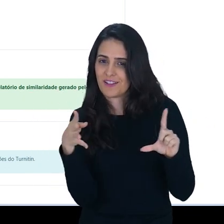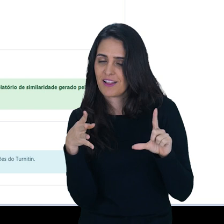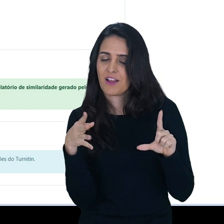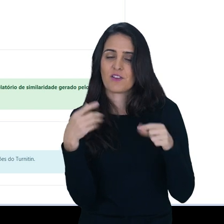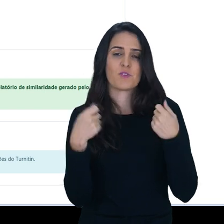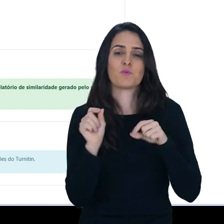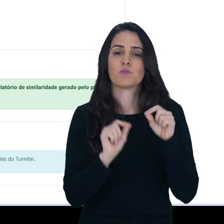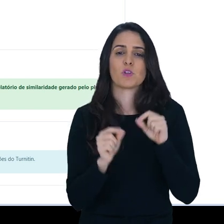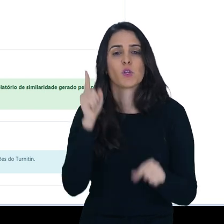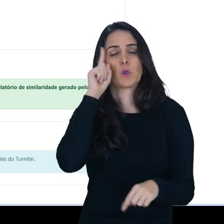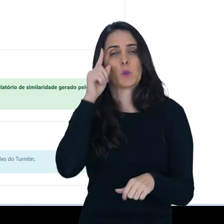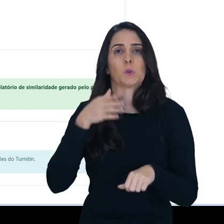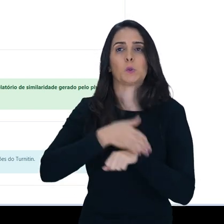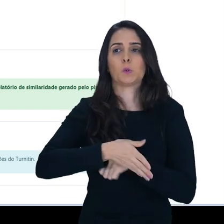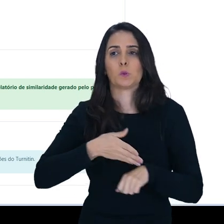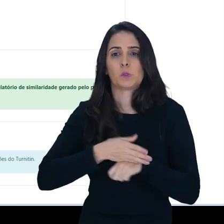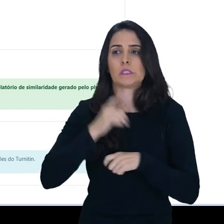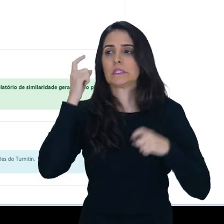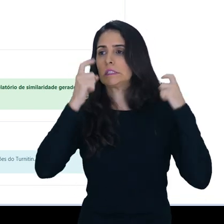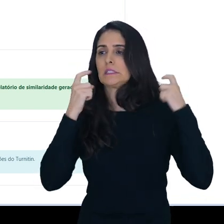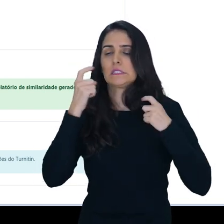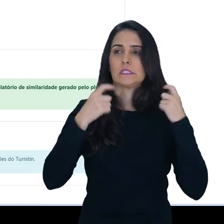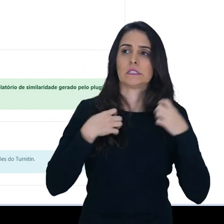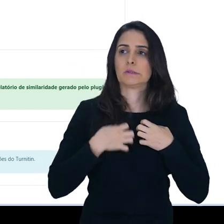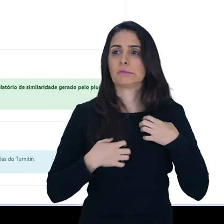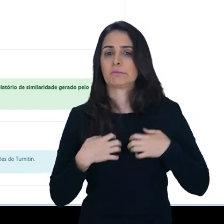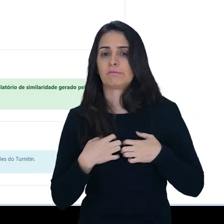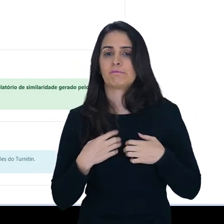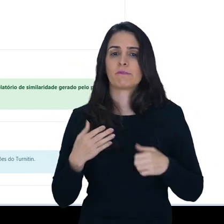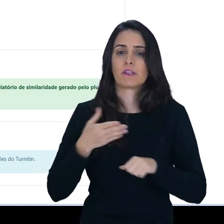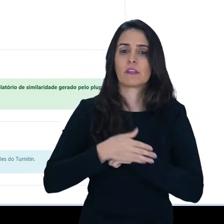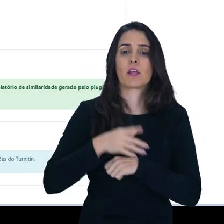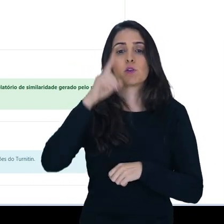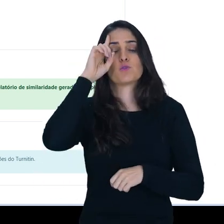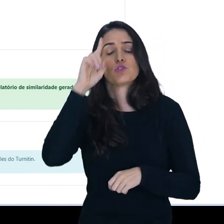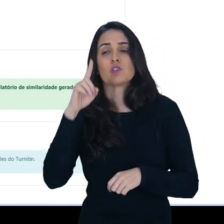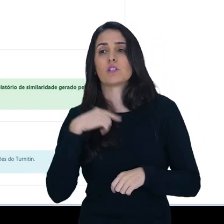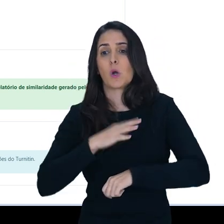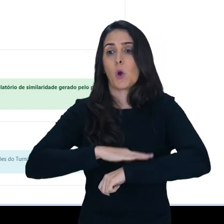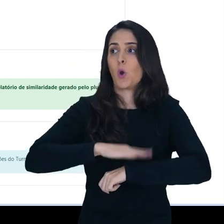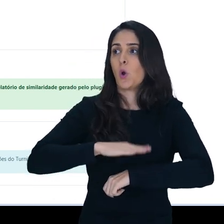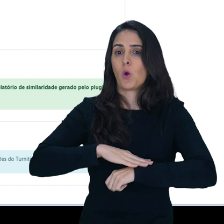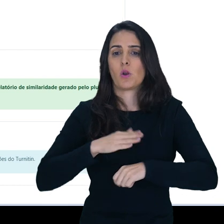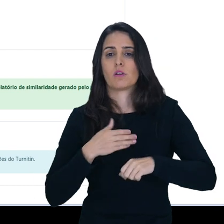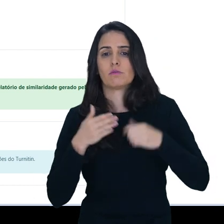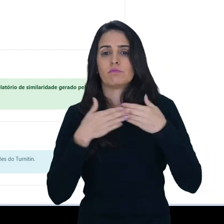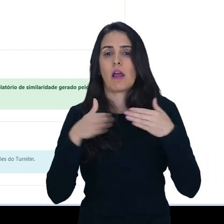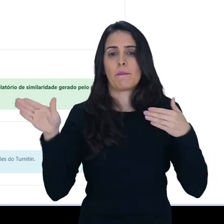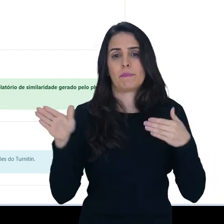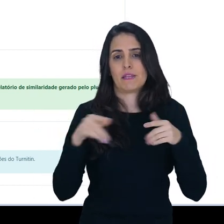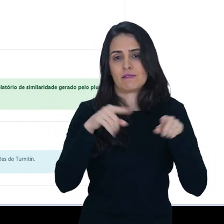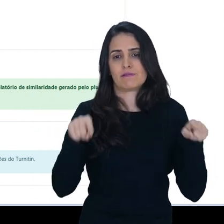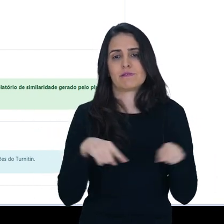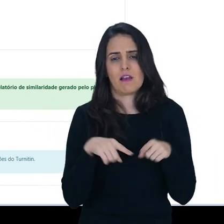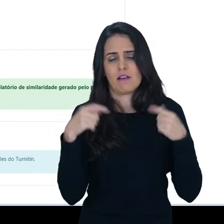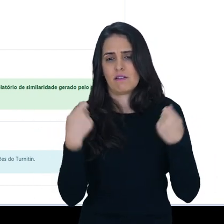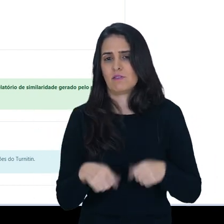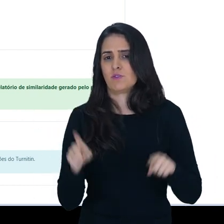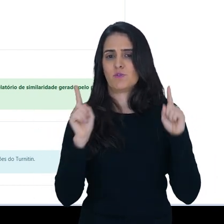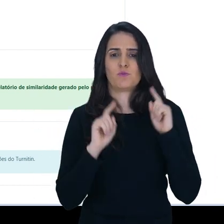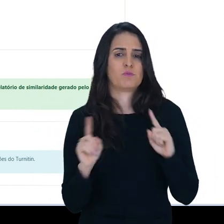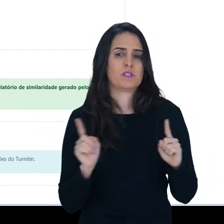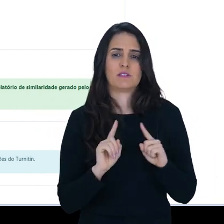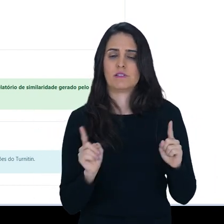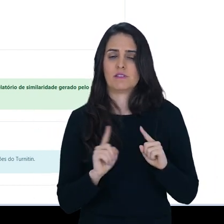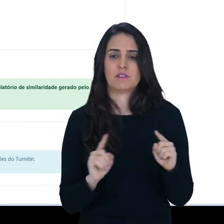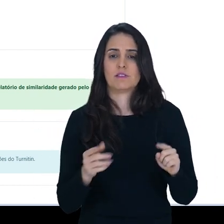com o seu calendário, sem ter que ficar preocupado, desesperado naquele dia, dependendo do horário que você vai ter acesso,